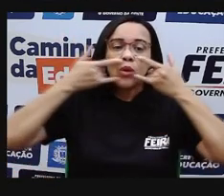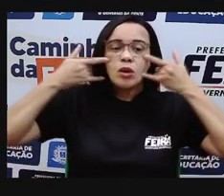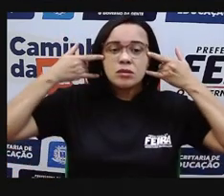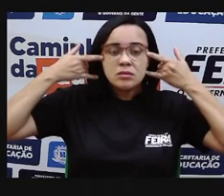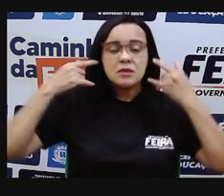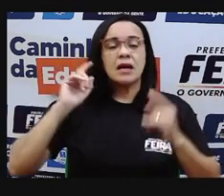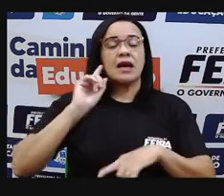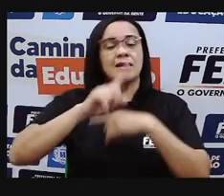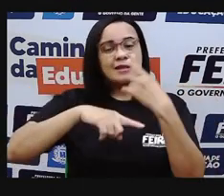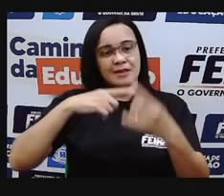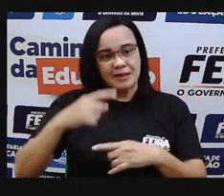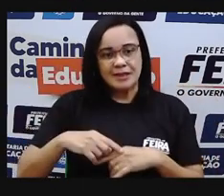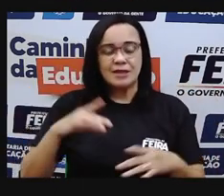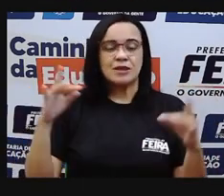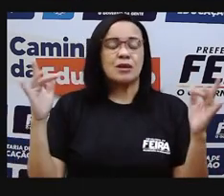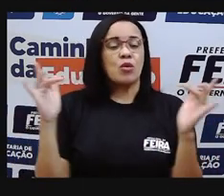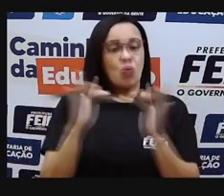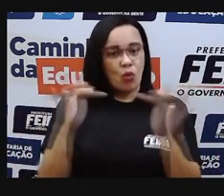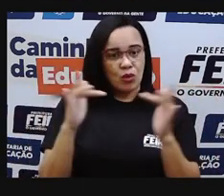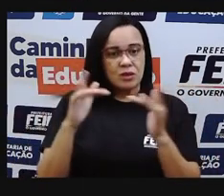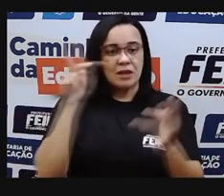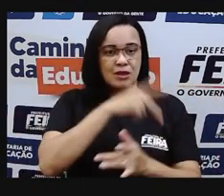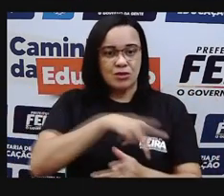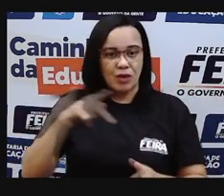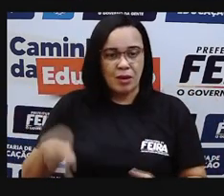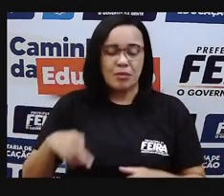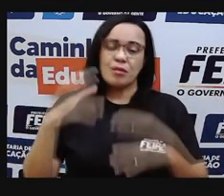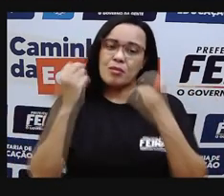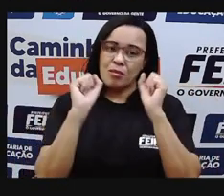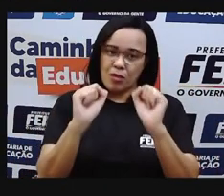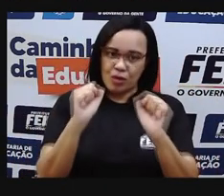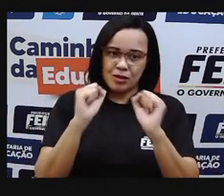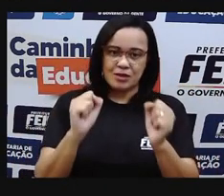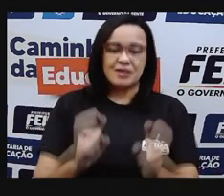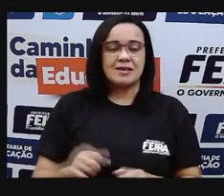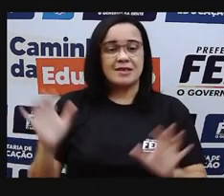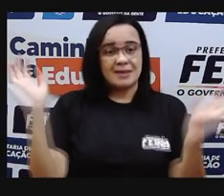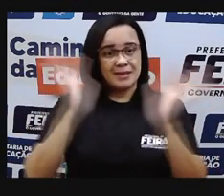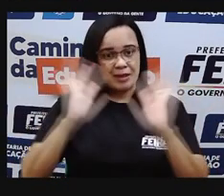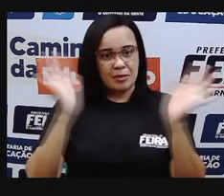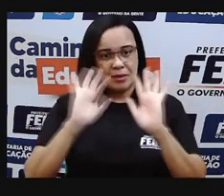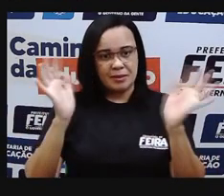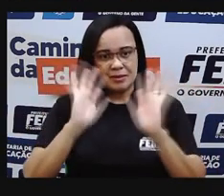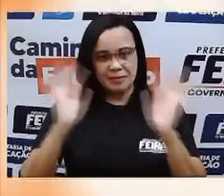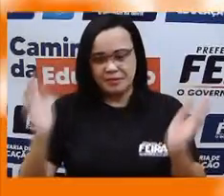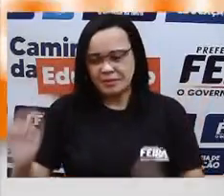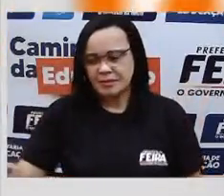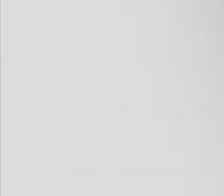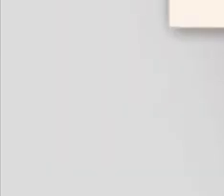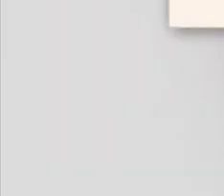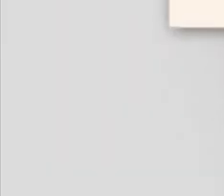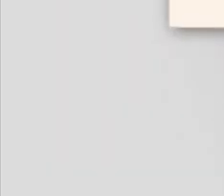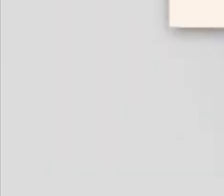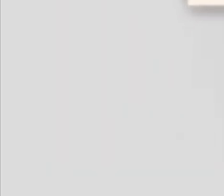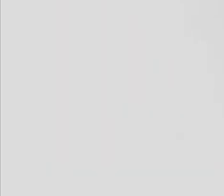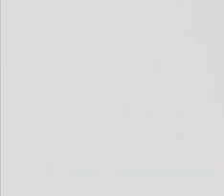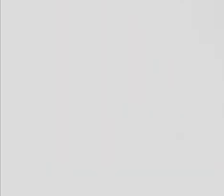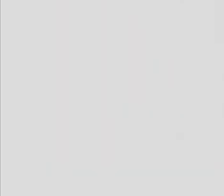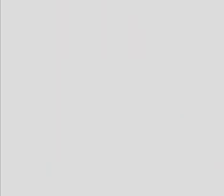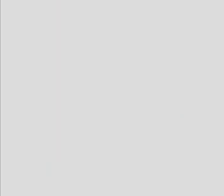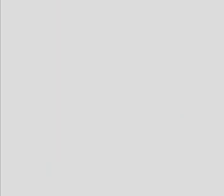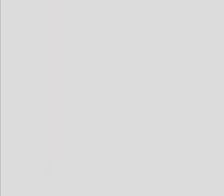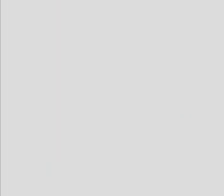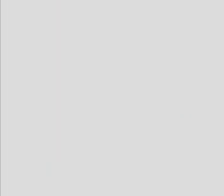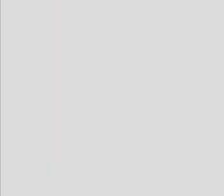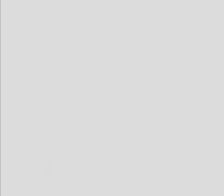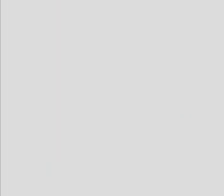entrem em contato comigo pelas redes sociais para tirar qualquer dúvida. Até mais, tchauzinho. Tchau, tchau.